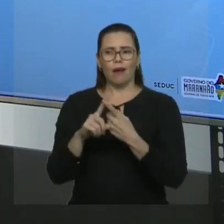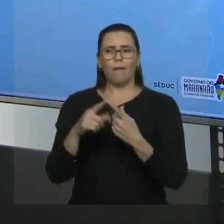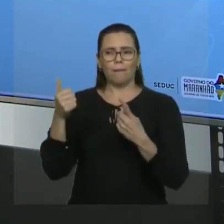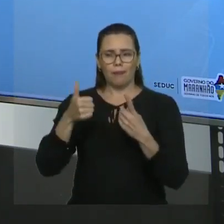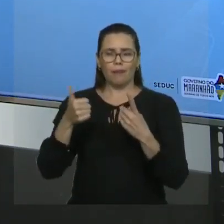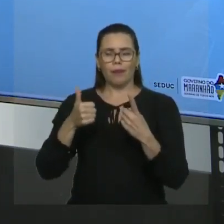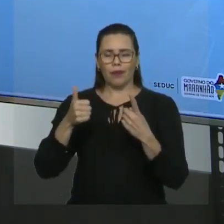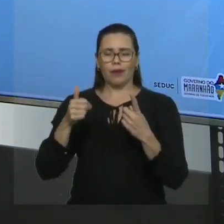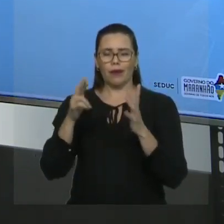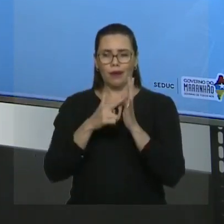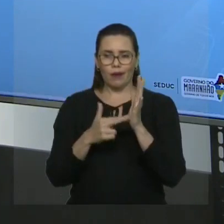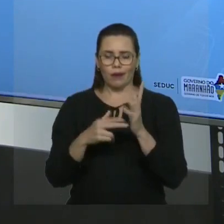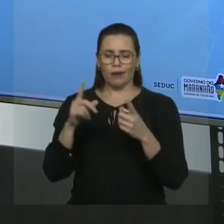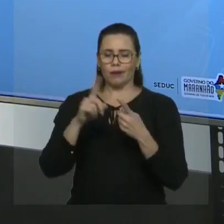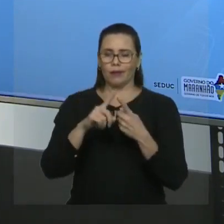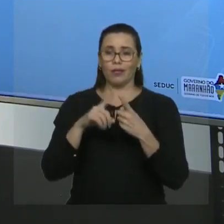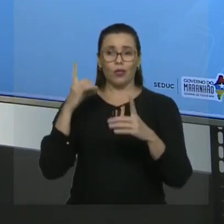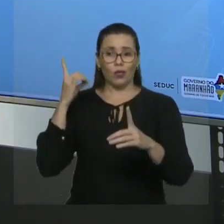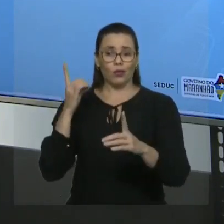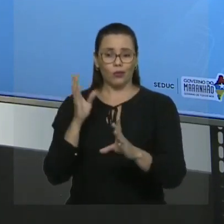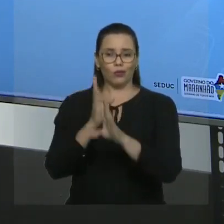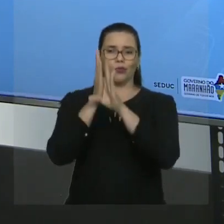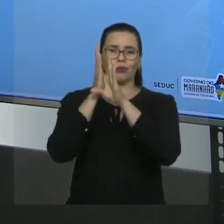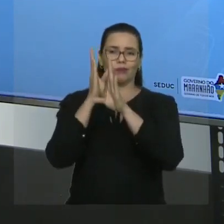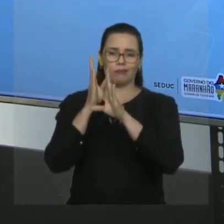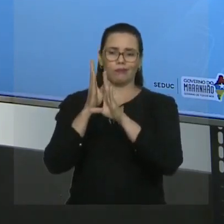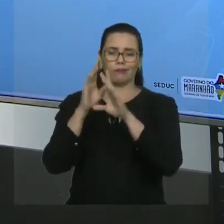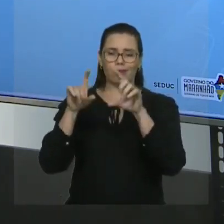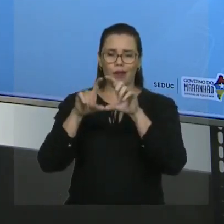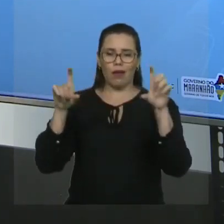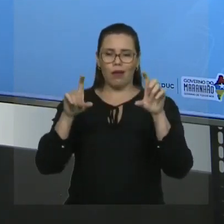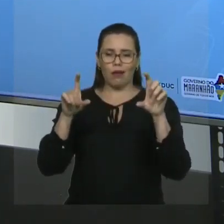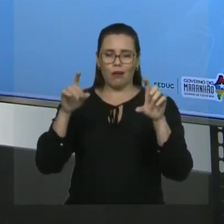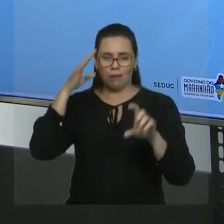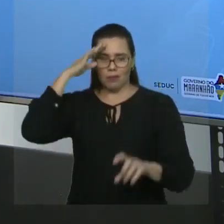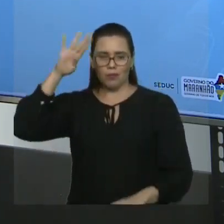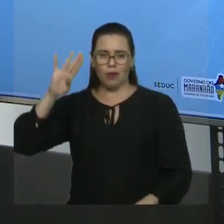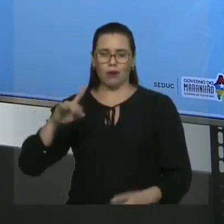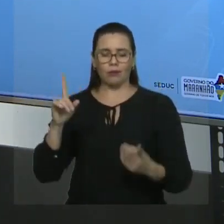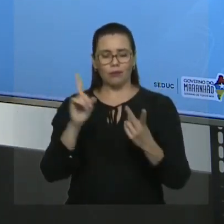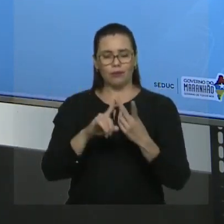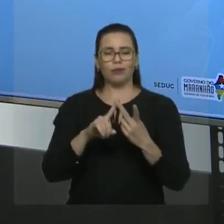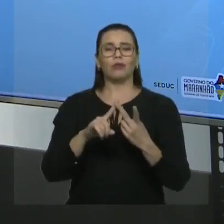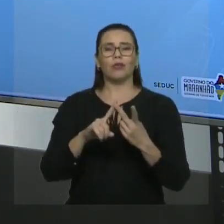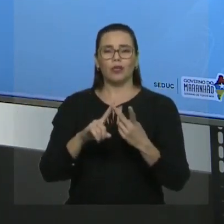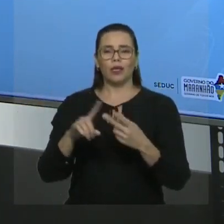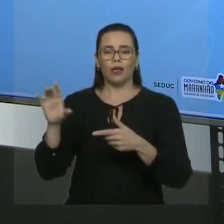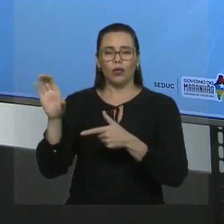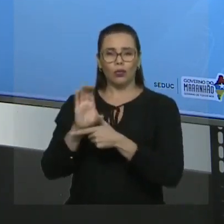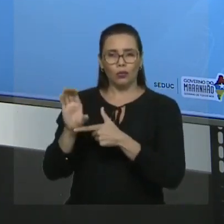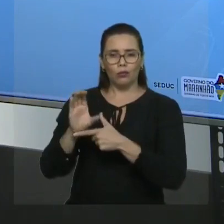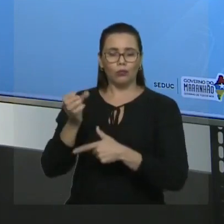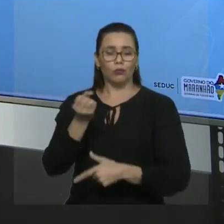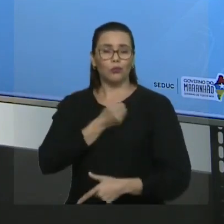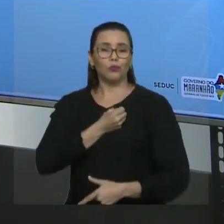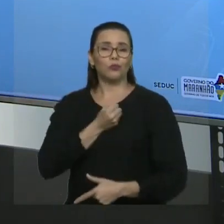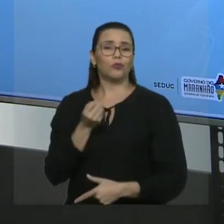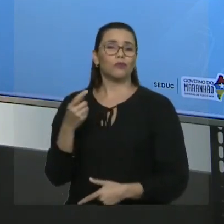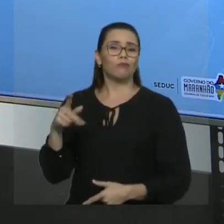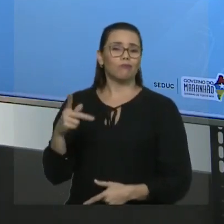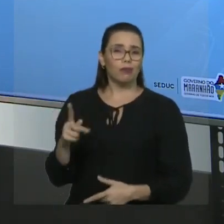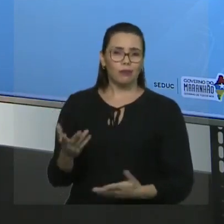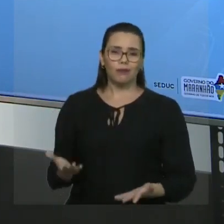principal. Segunda regra, numerar a cadeia principal. Você também já sabe numerar. Nós ainda não trabalhamos com a nomenclatura. Vamos trabalhar.